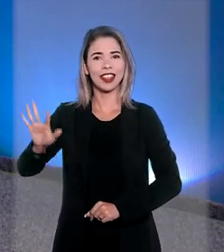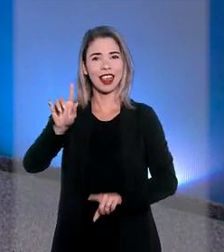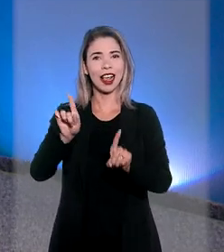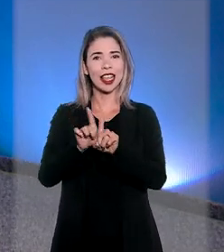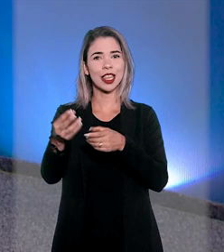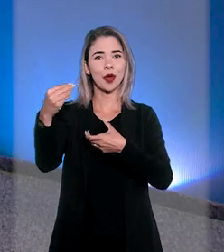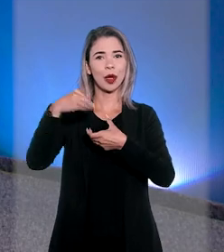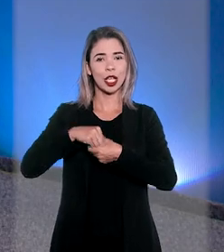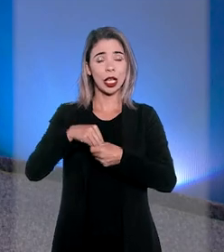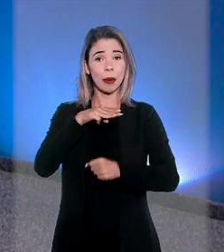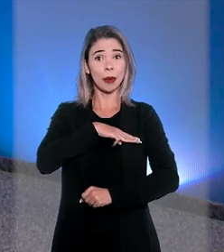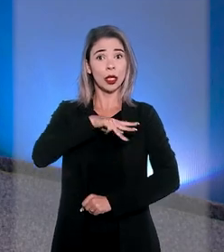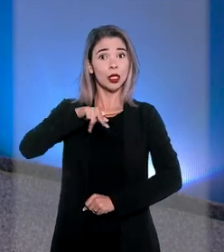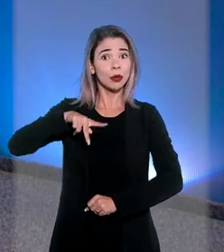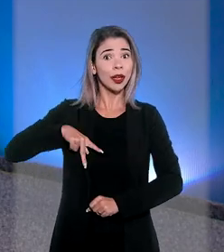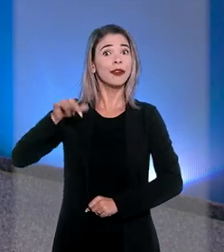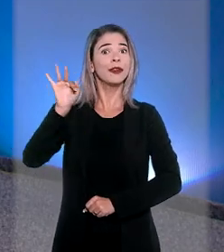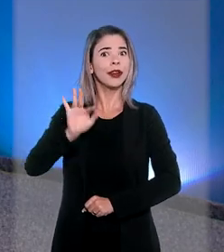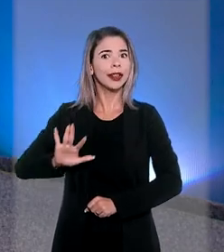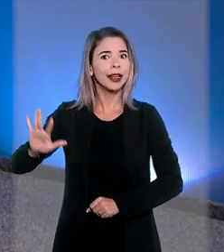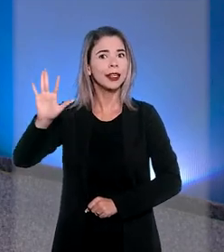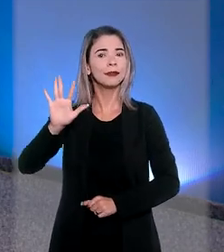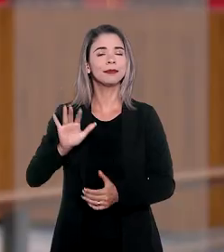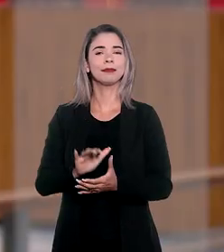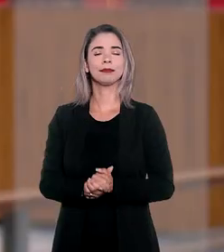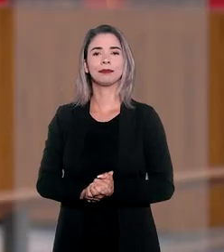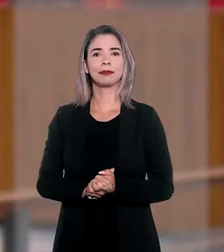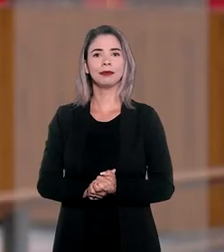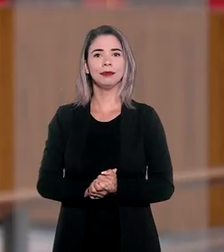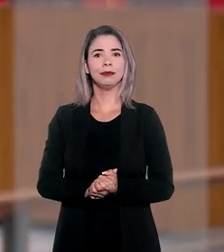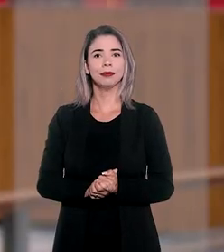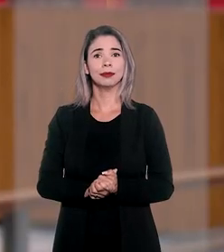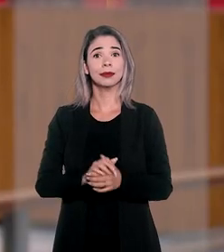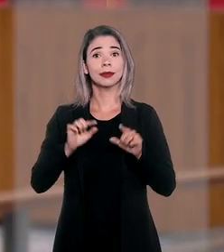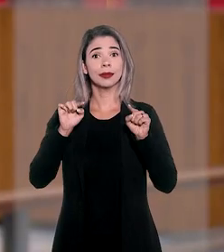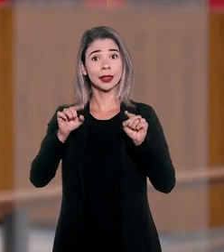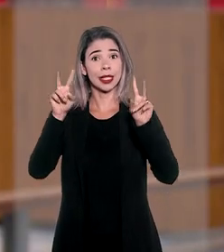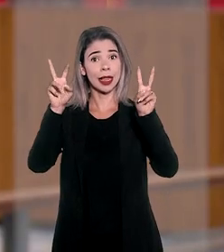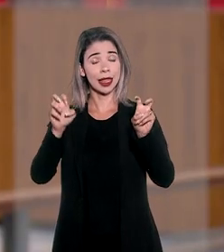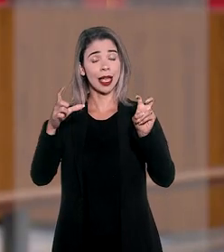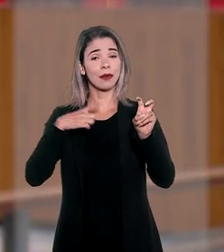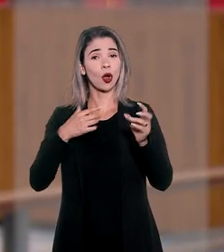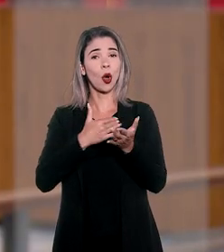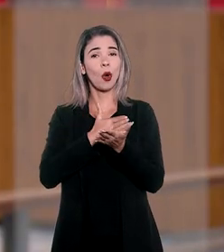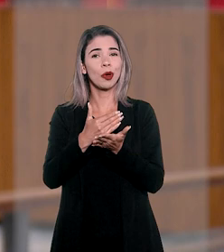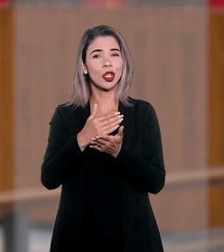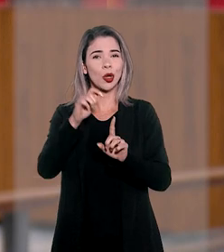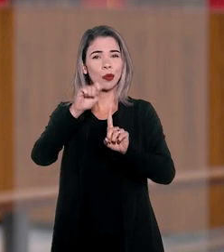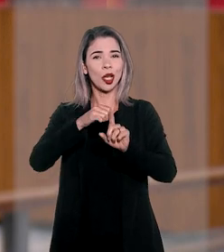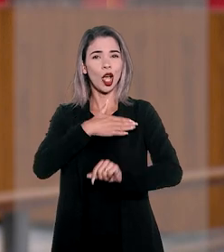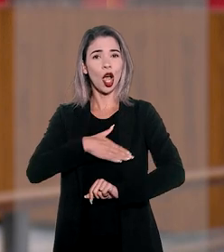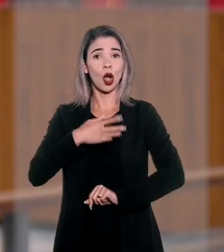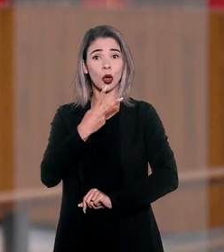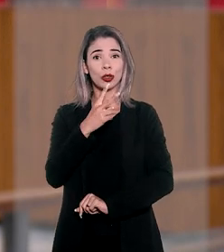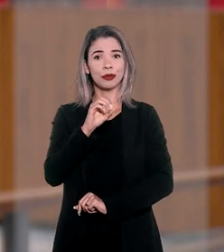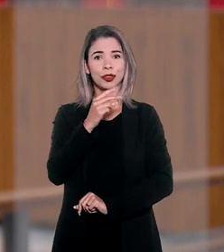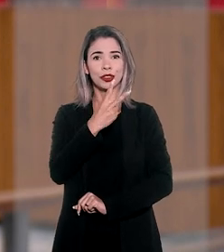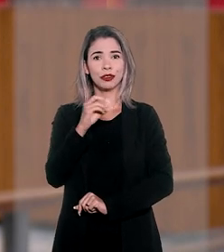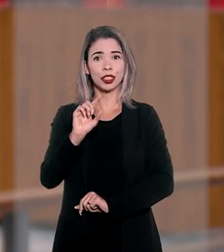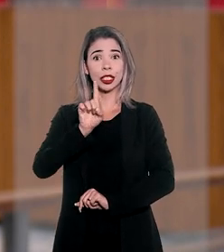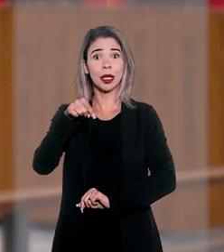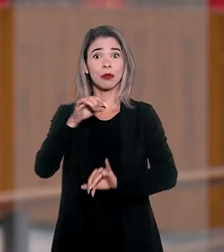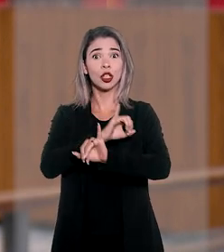e um integrante do Ministério Público Federal. De acordo com a ação penal, o caso teve origem em agosto de 2020,